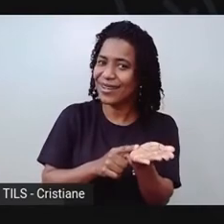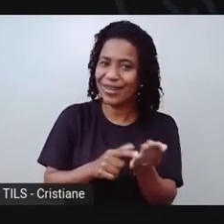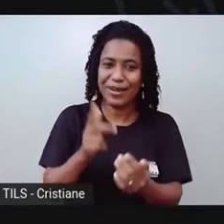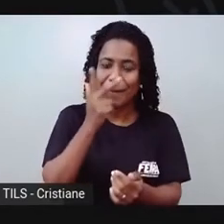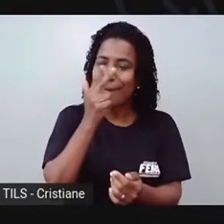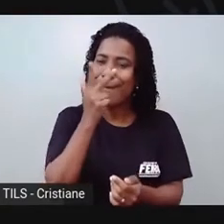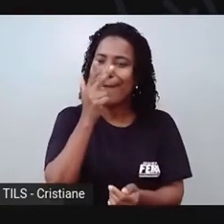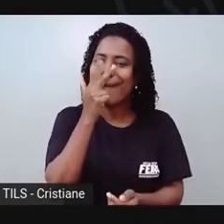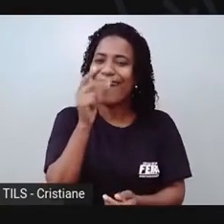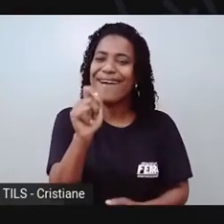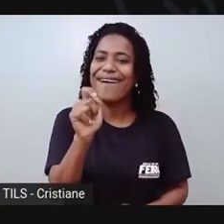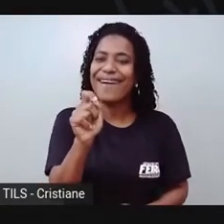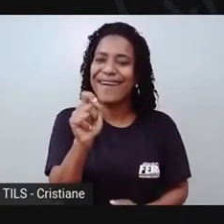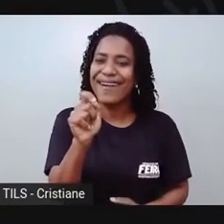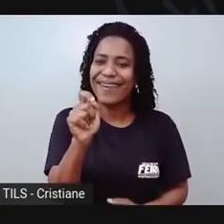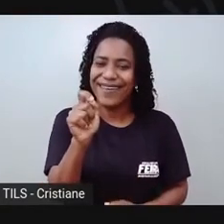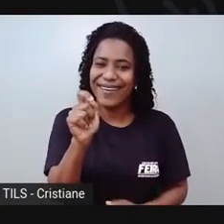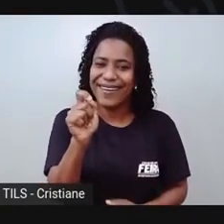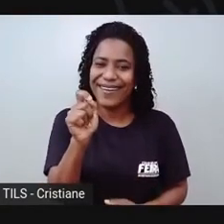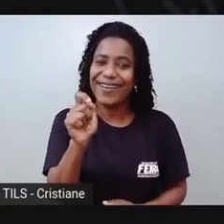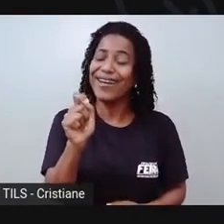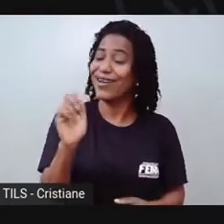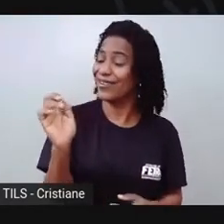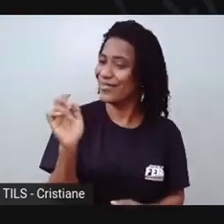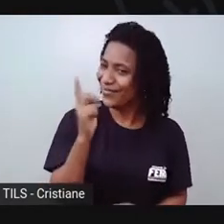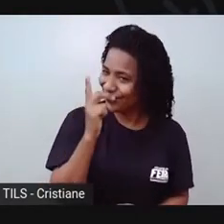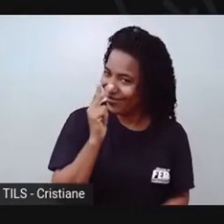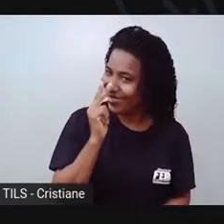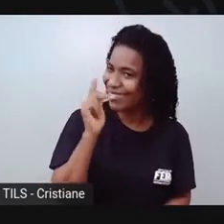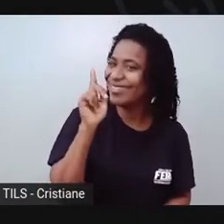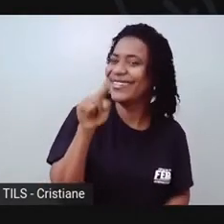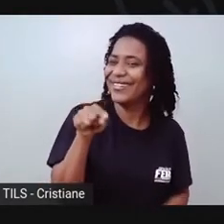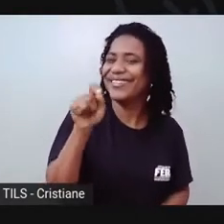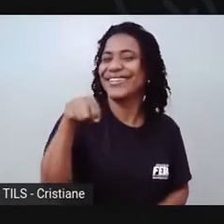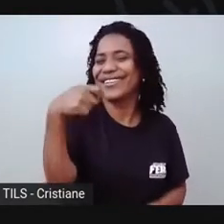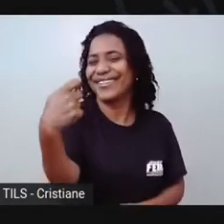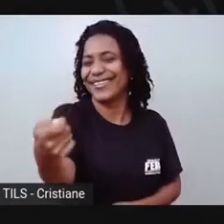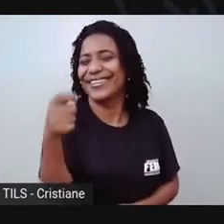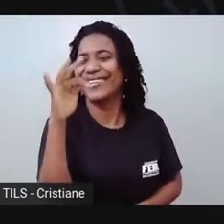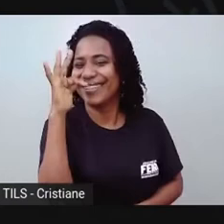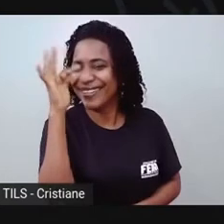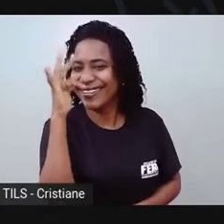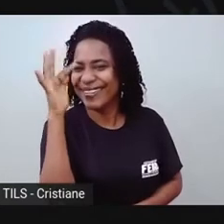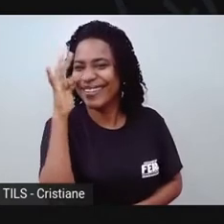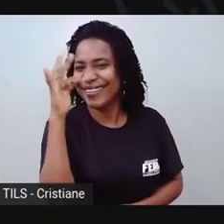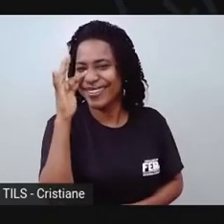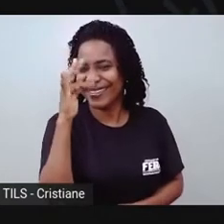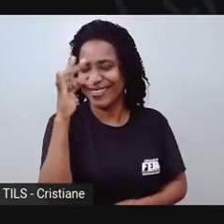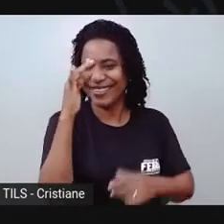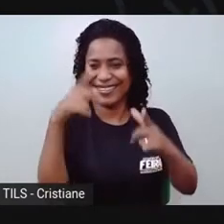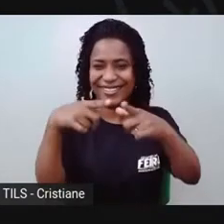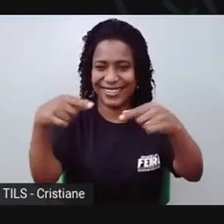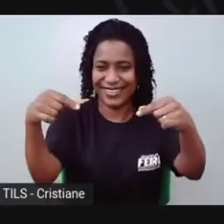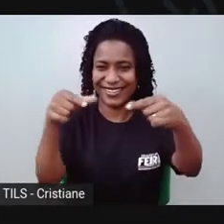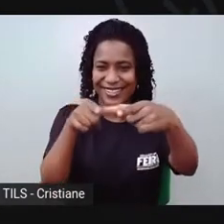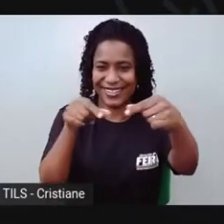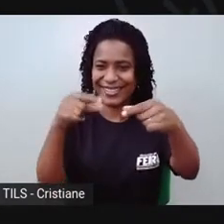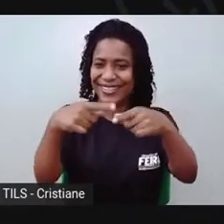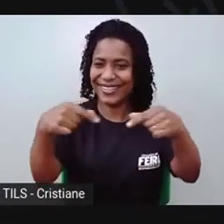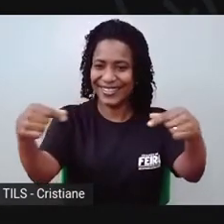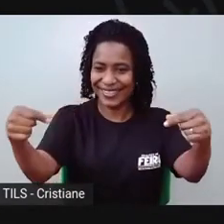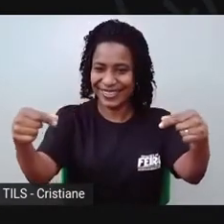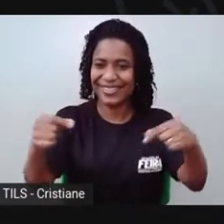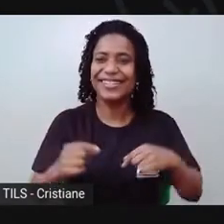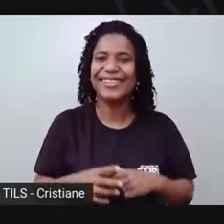se parece? Com uma flor! Isso mesmo, meninada! E tem dessa